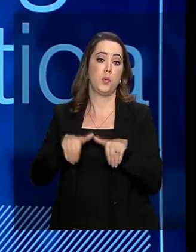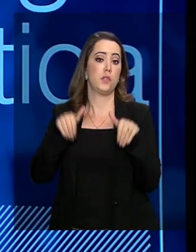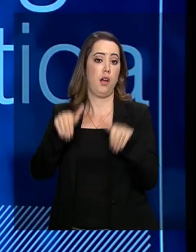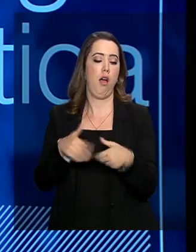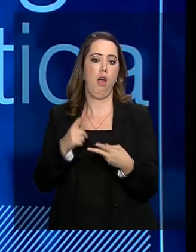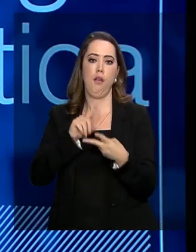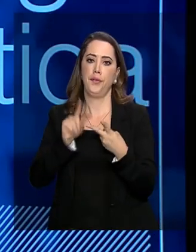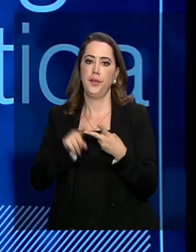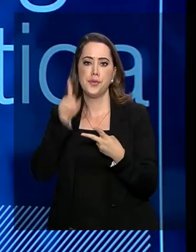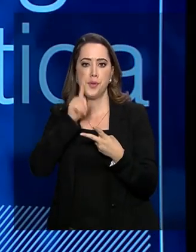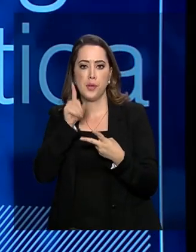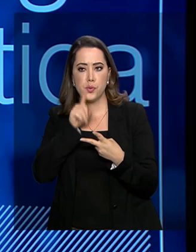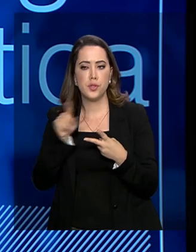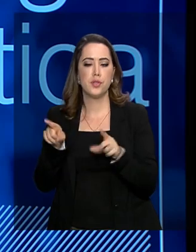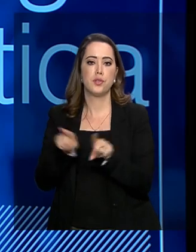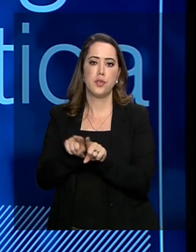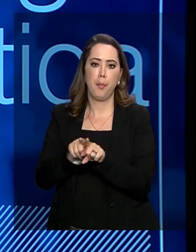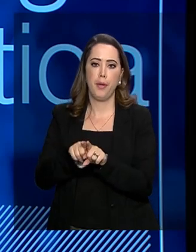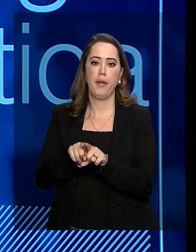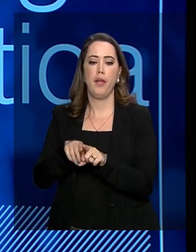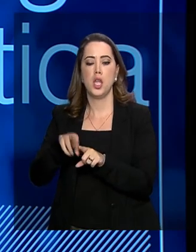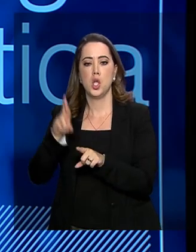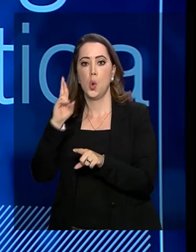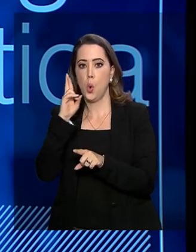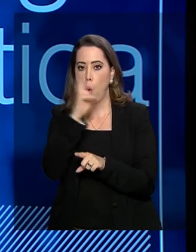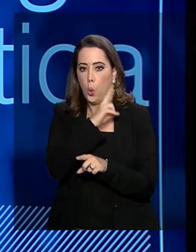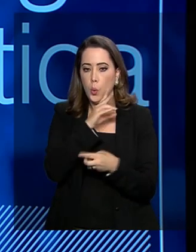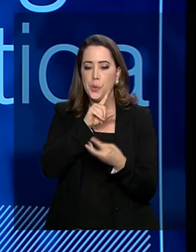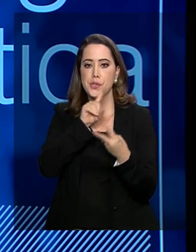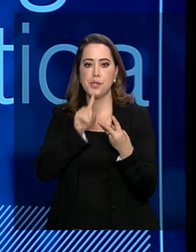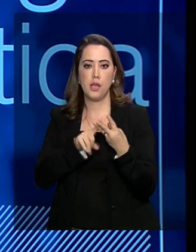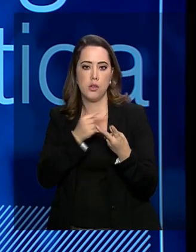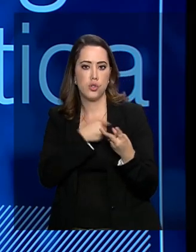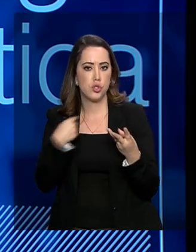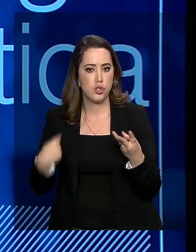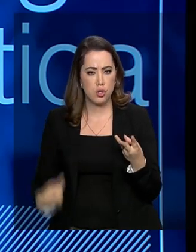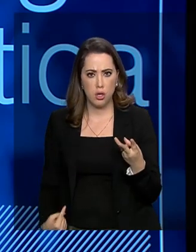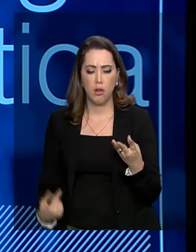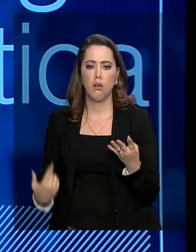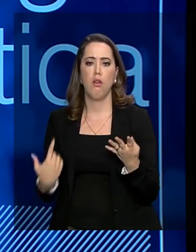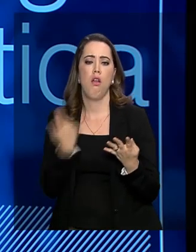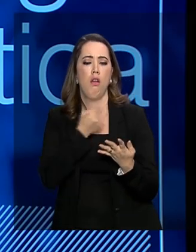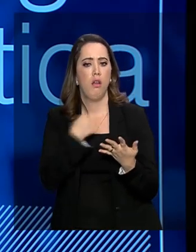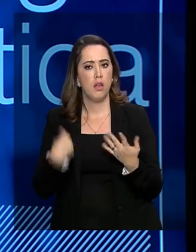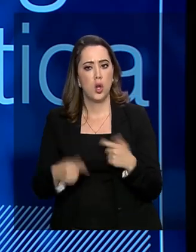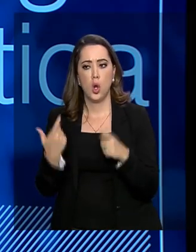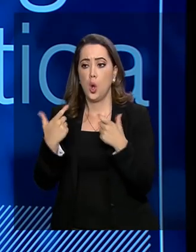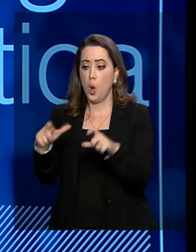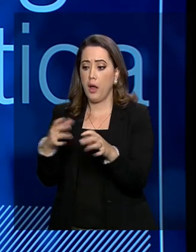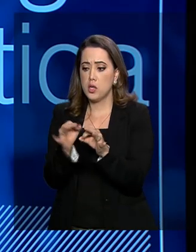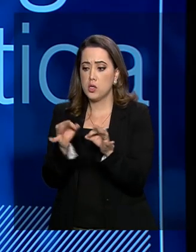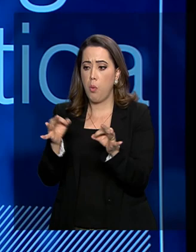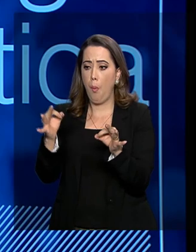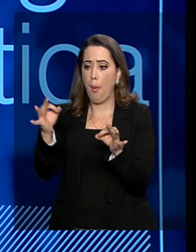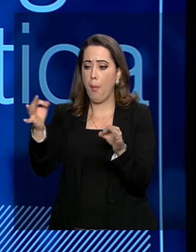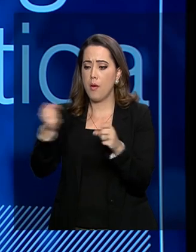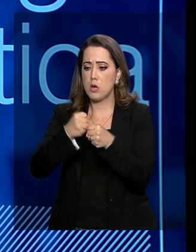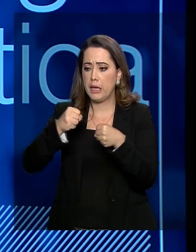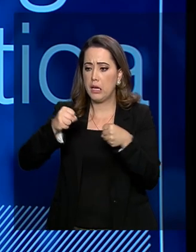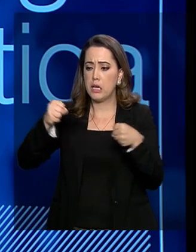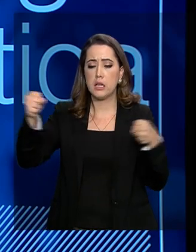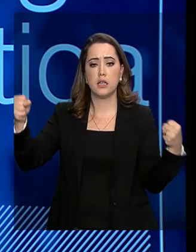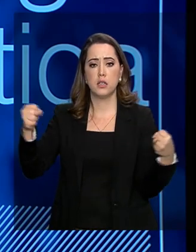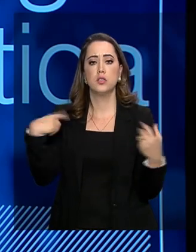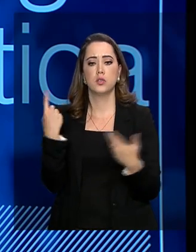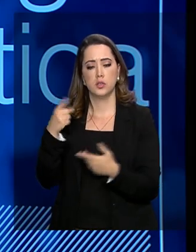também é um país grande. A Rússia, China e outros países que têm esse desafio de ter um território grande, que é um privilégio para